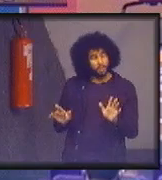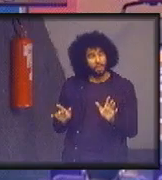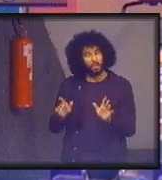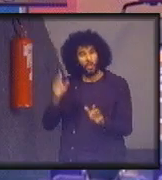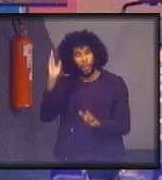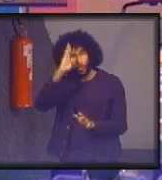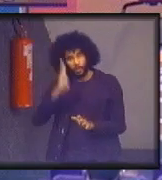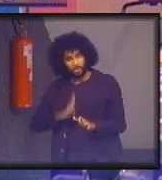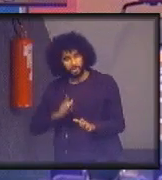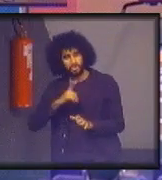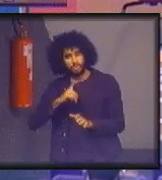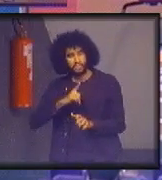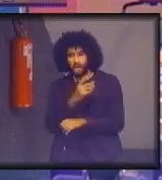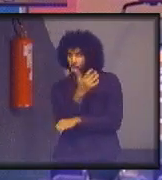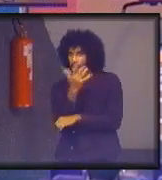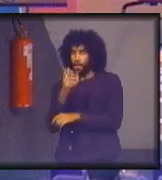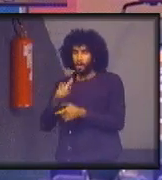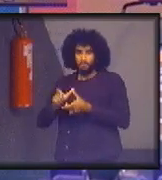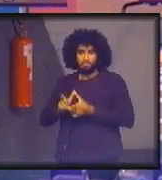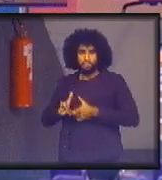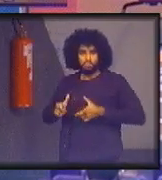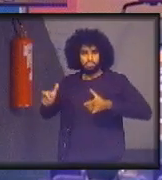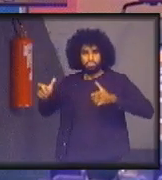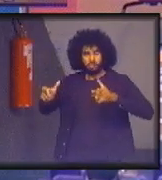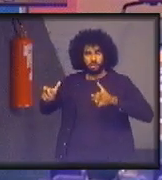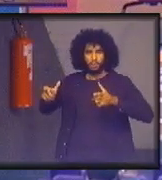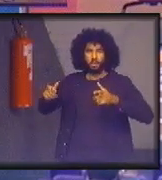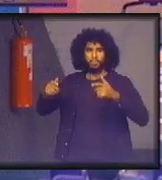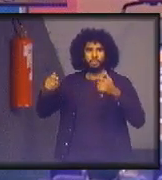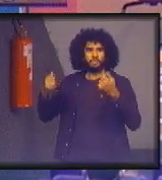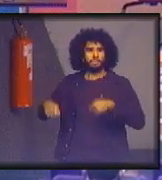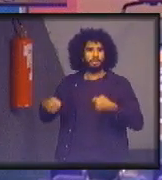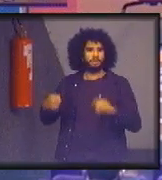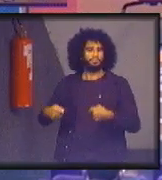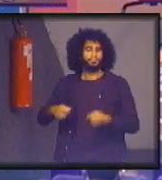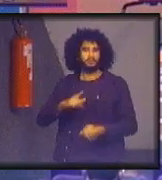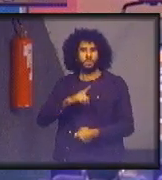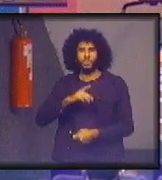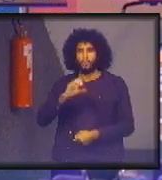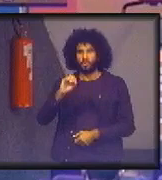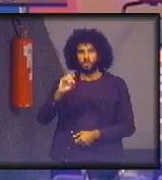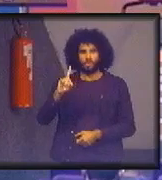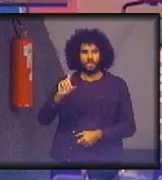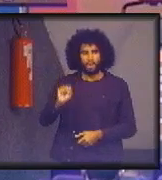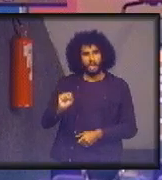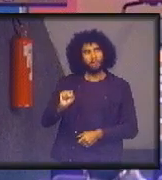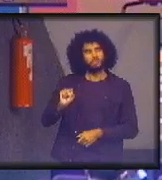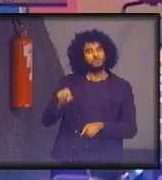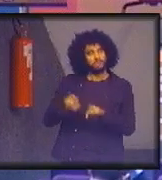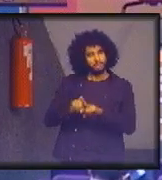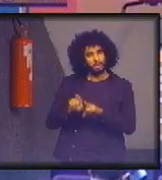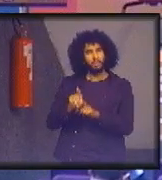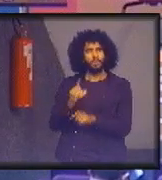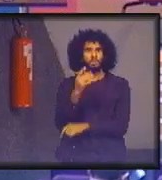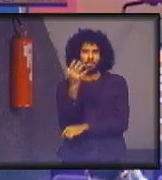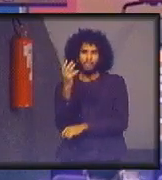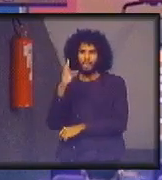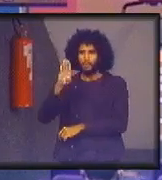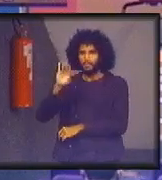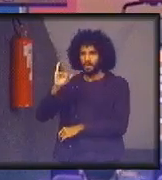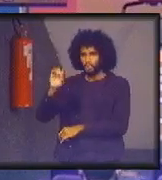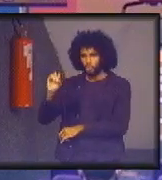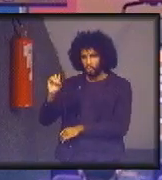do planeta, certamente tem que escolher o ODS que trata de biodiversidade. Não é isso? Quer dizer,